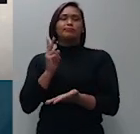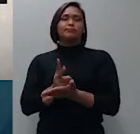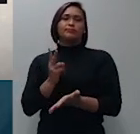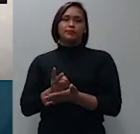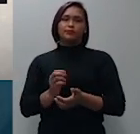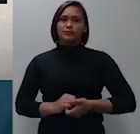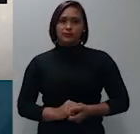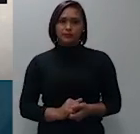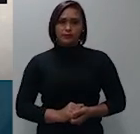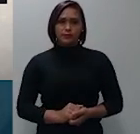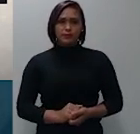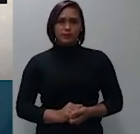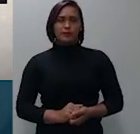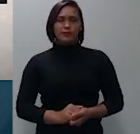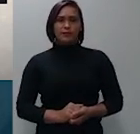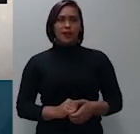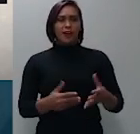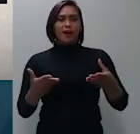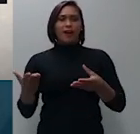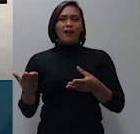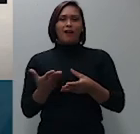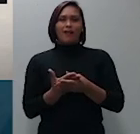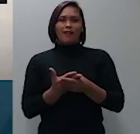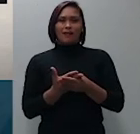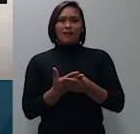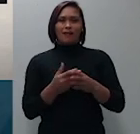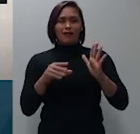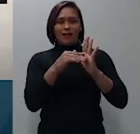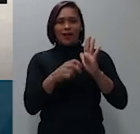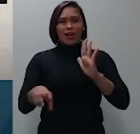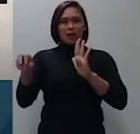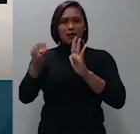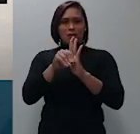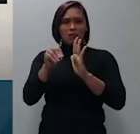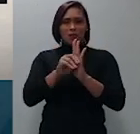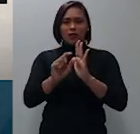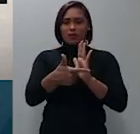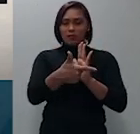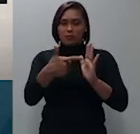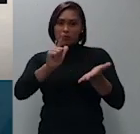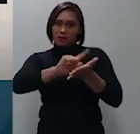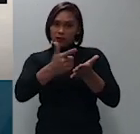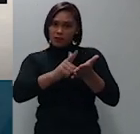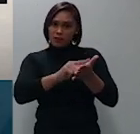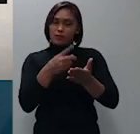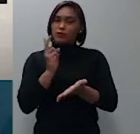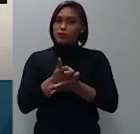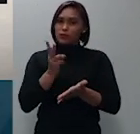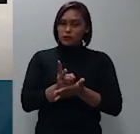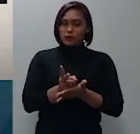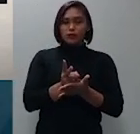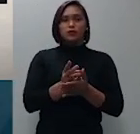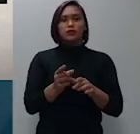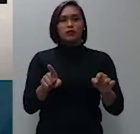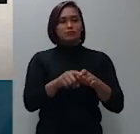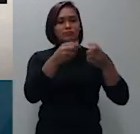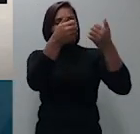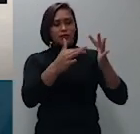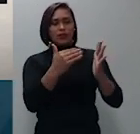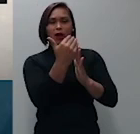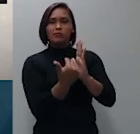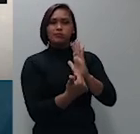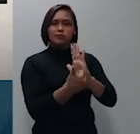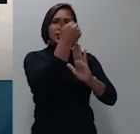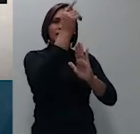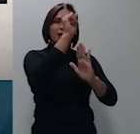emenda o resumo da emenda está na primeira lauda que eu cito foram opostos aclaratórios que restaram rejeitados